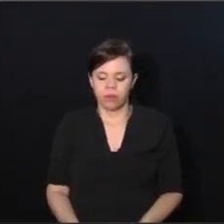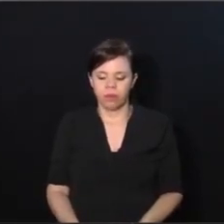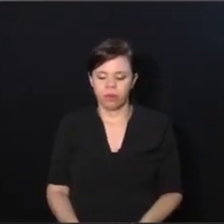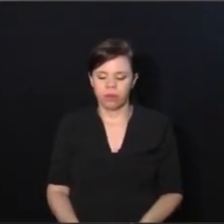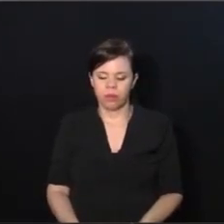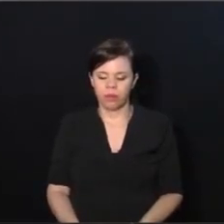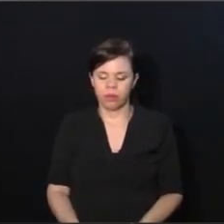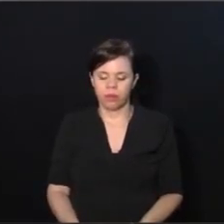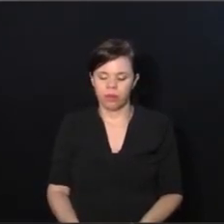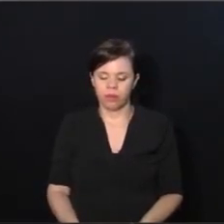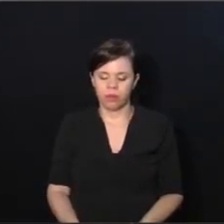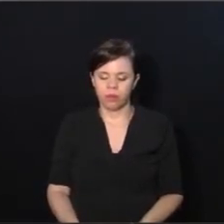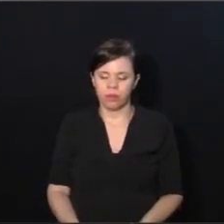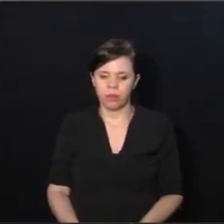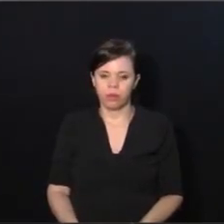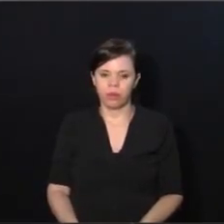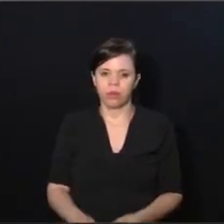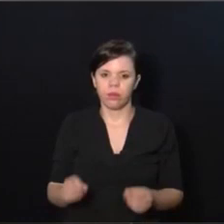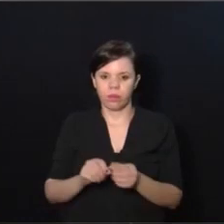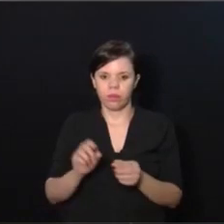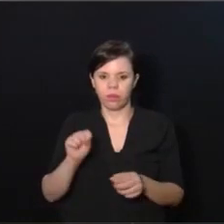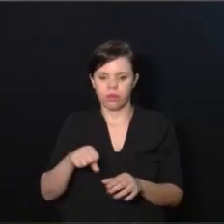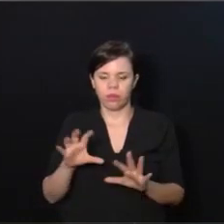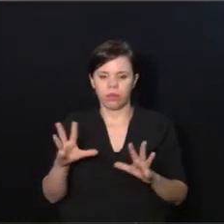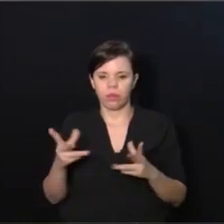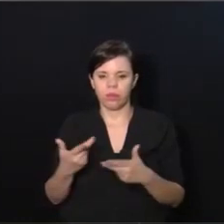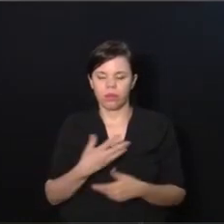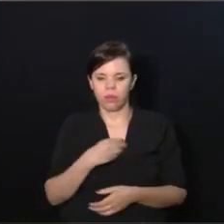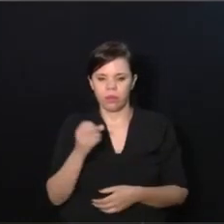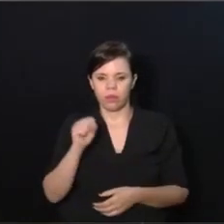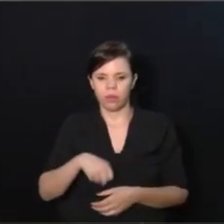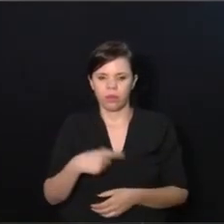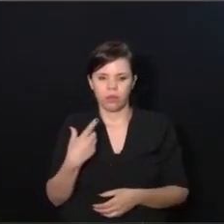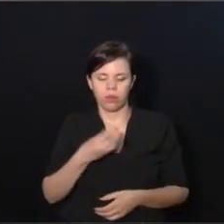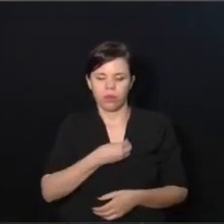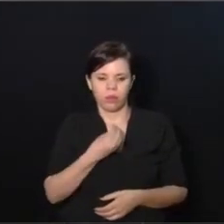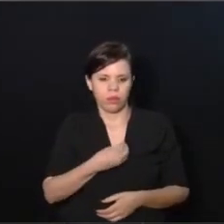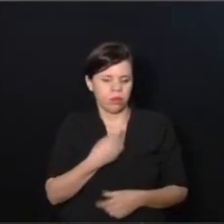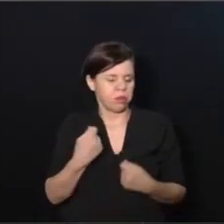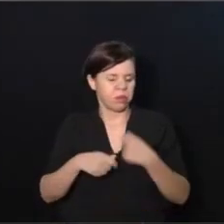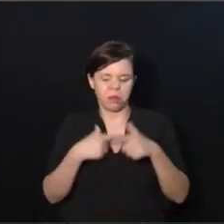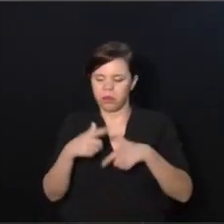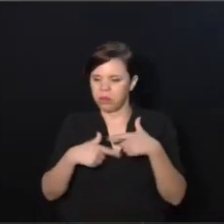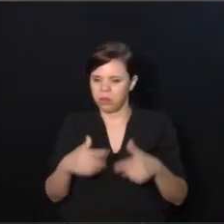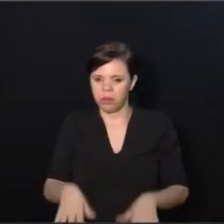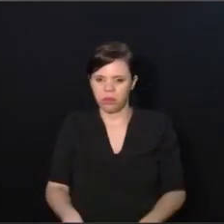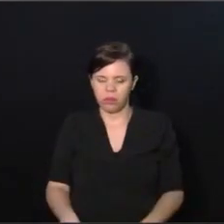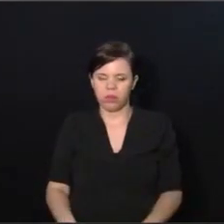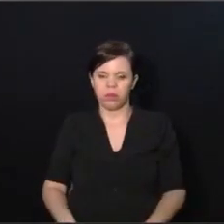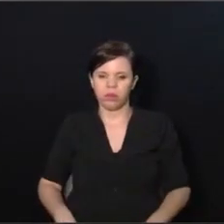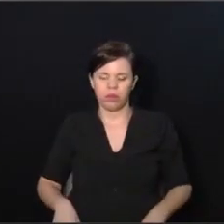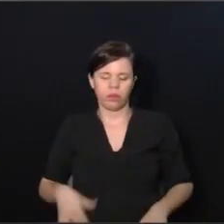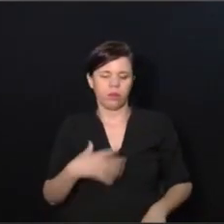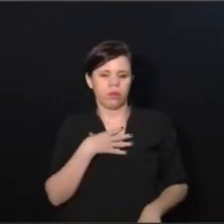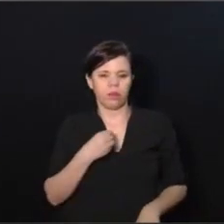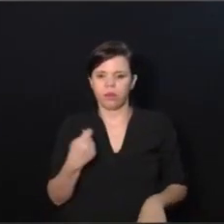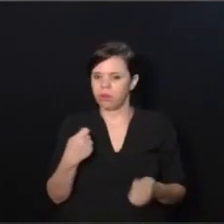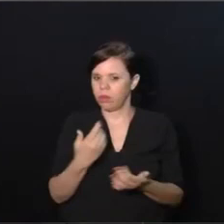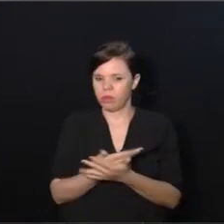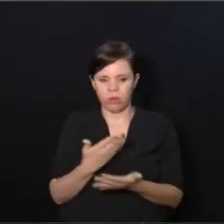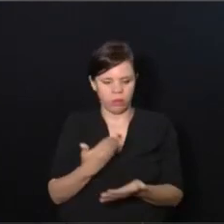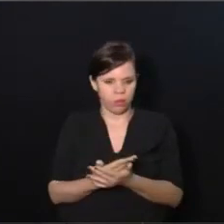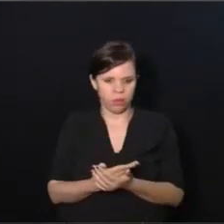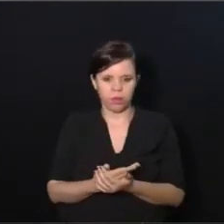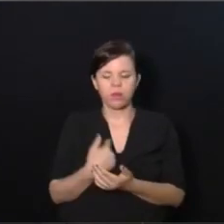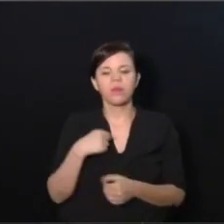Aí aqui, eu faço tudo pelo meu filho sim, enquanto eu estiver vivo, meu filho não vai precisar trabalhar, o meu filho não vai precisar estudar,